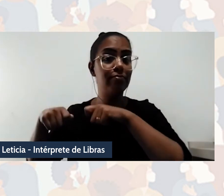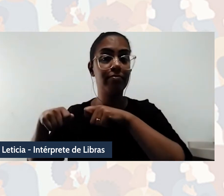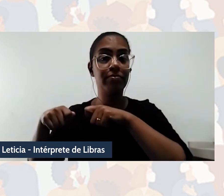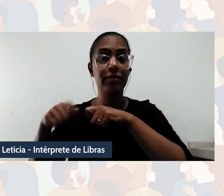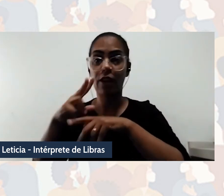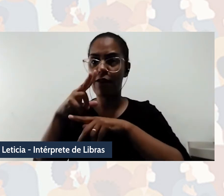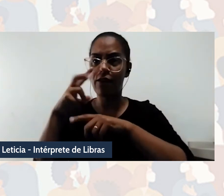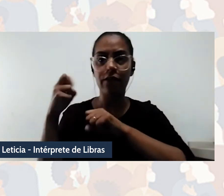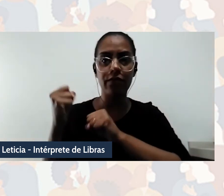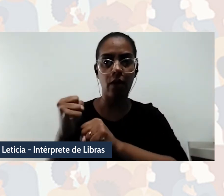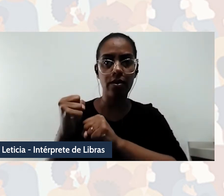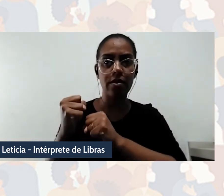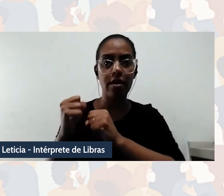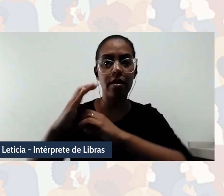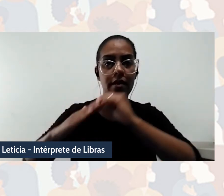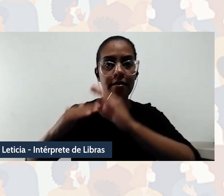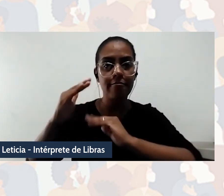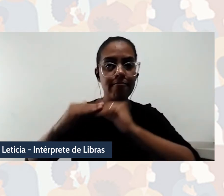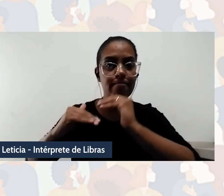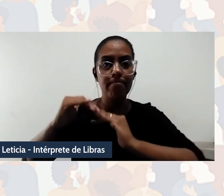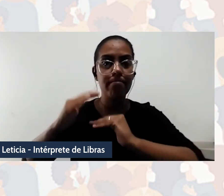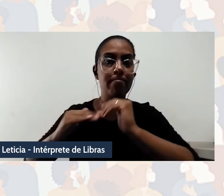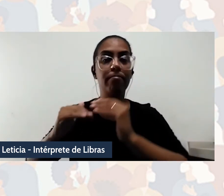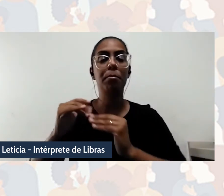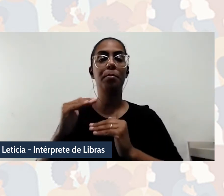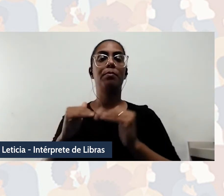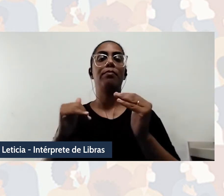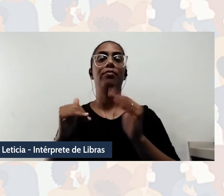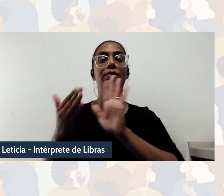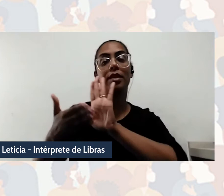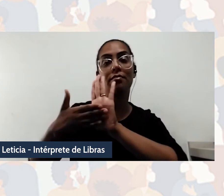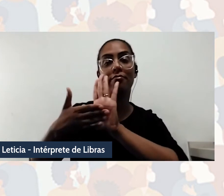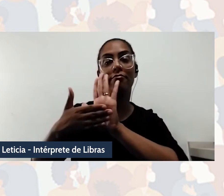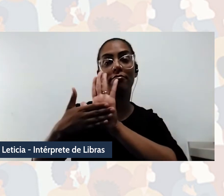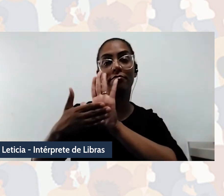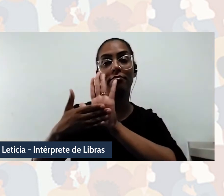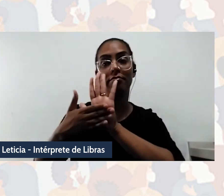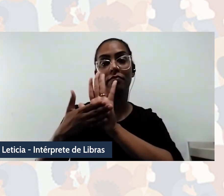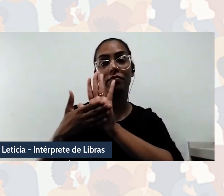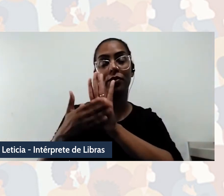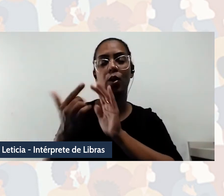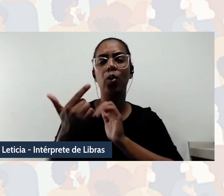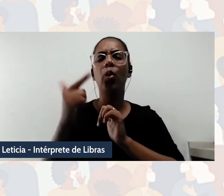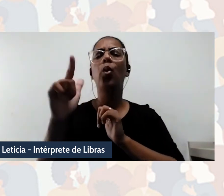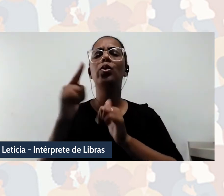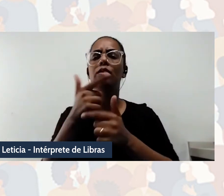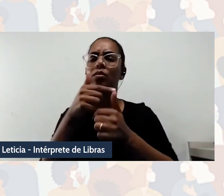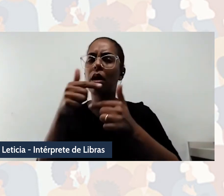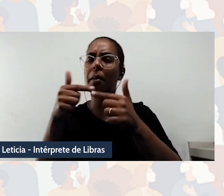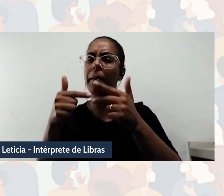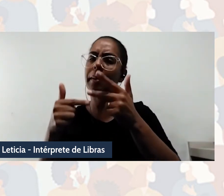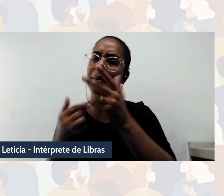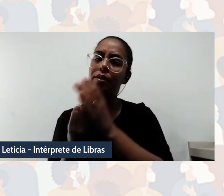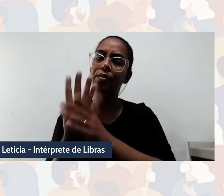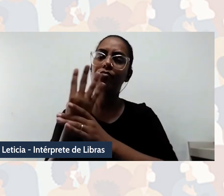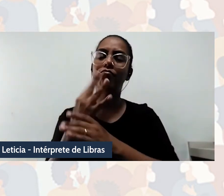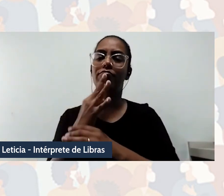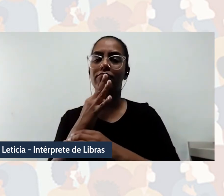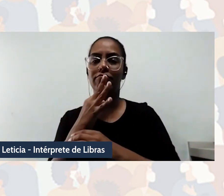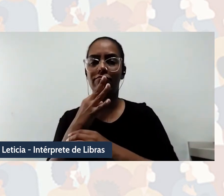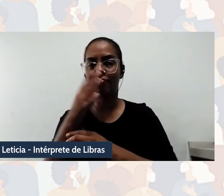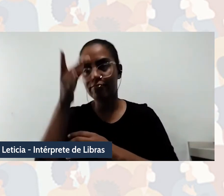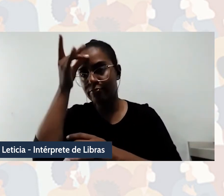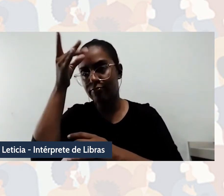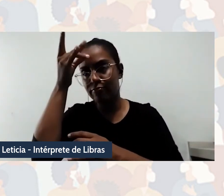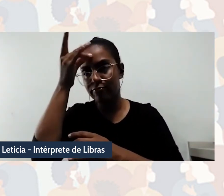participar ativamente na proposição de vias outras para a produção desse conhecimento. Então, eu